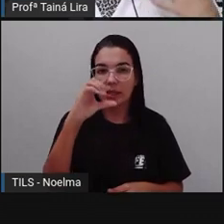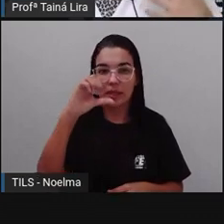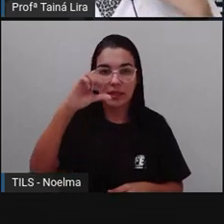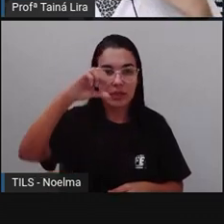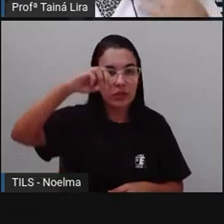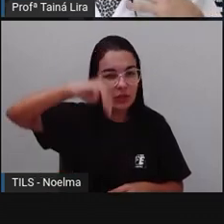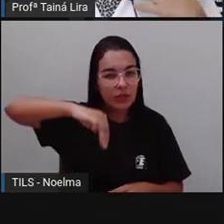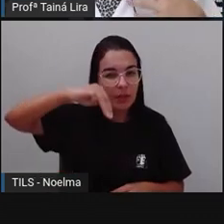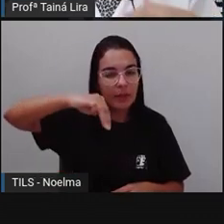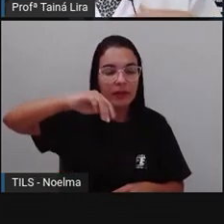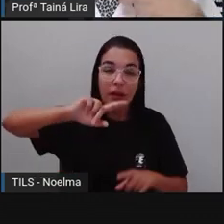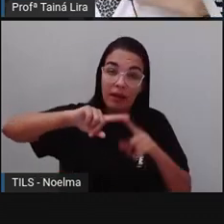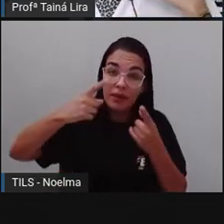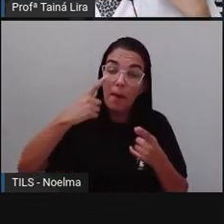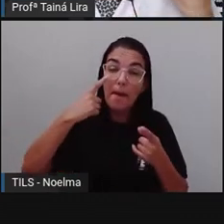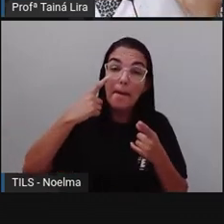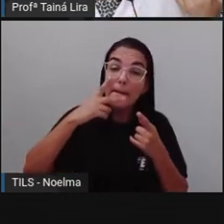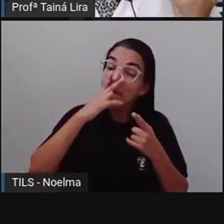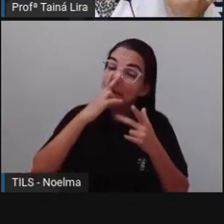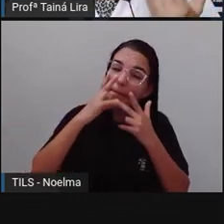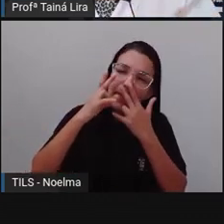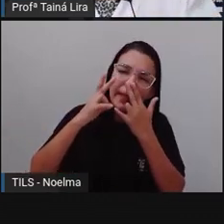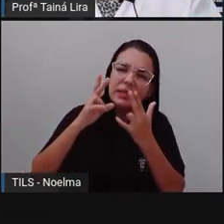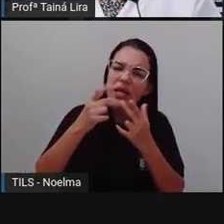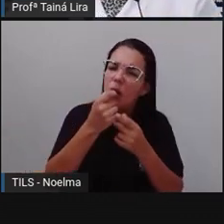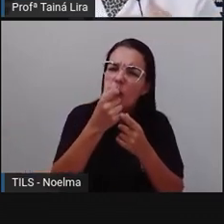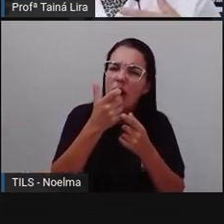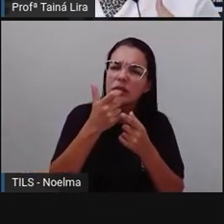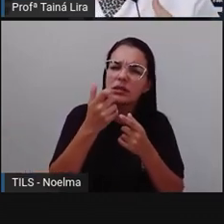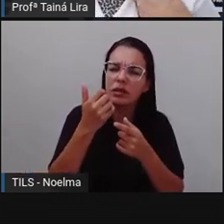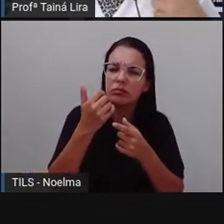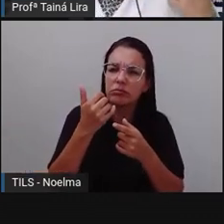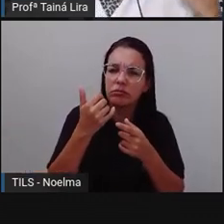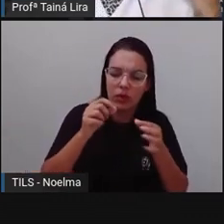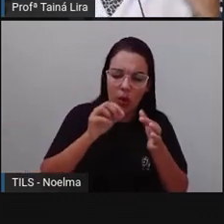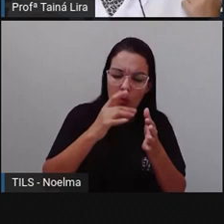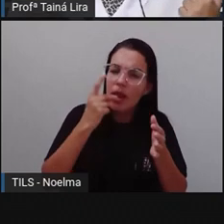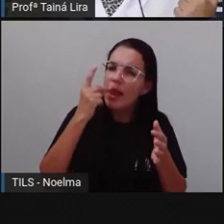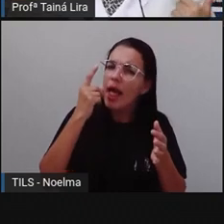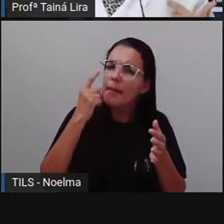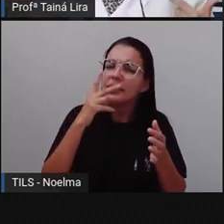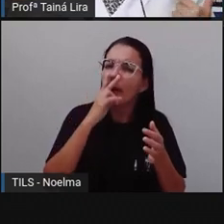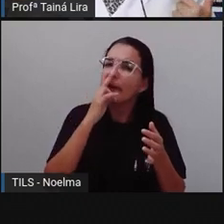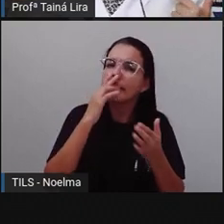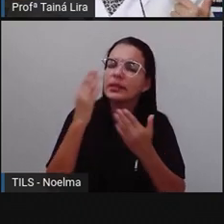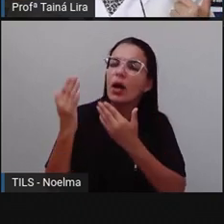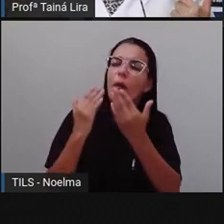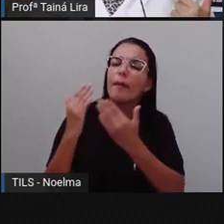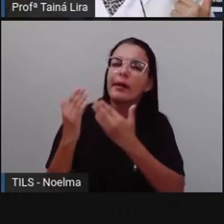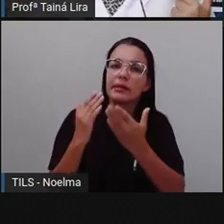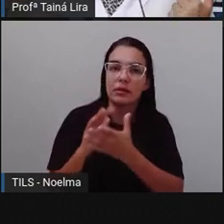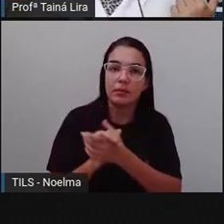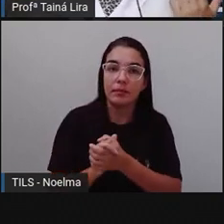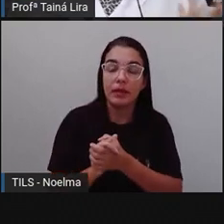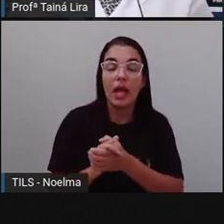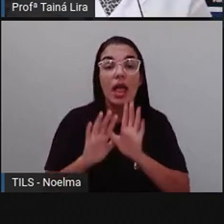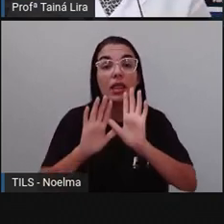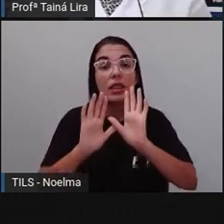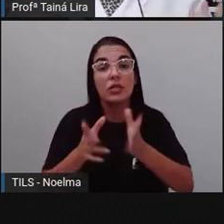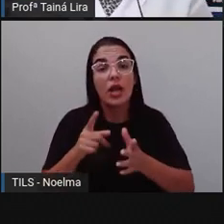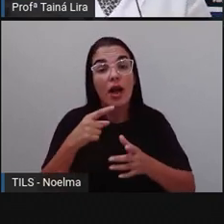muito, Né? Parecida, A medida dela é quase do tamanho, É de uma planta carnívora, E vocês já viram também, Alguns